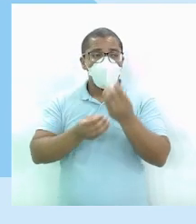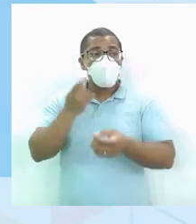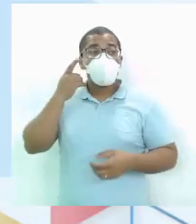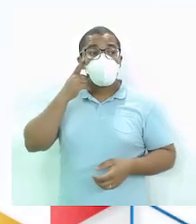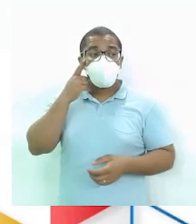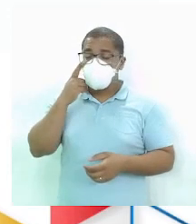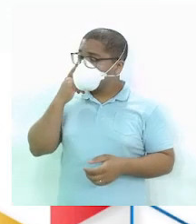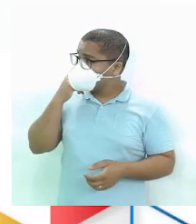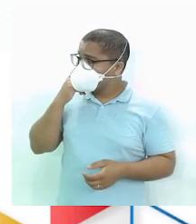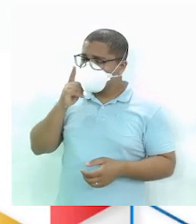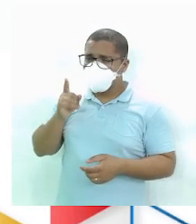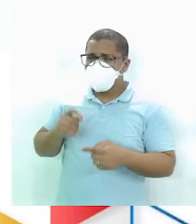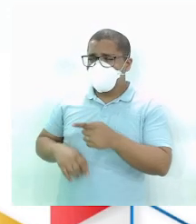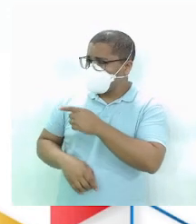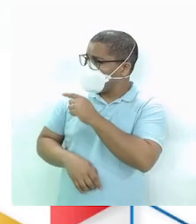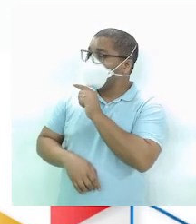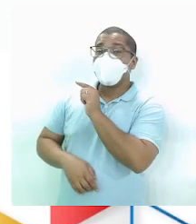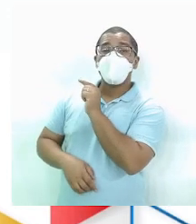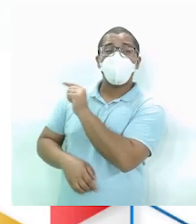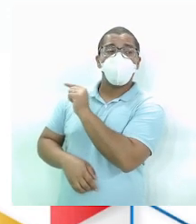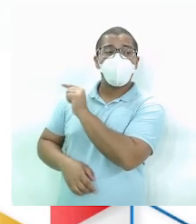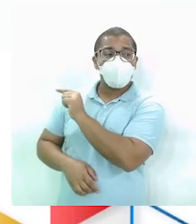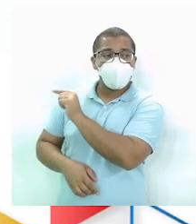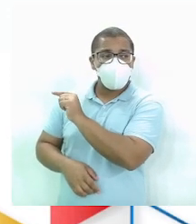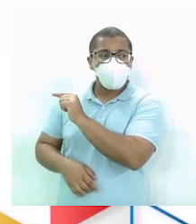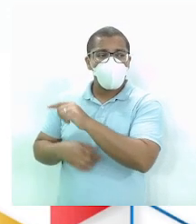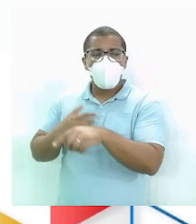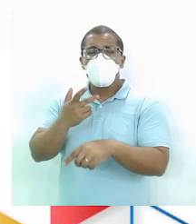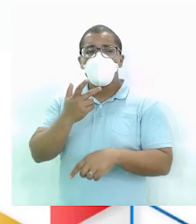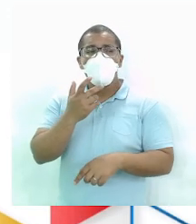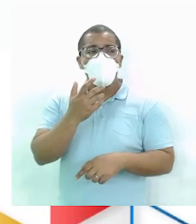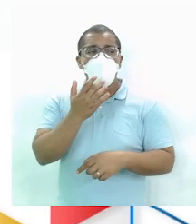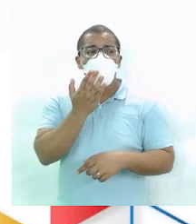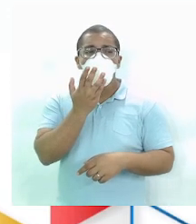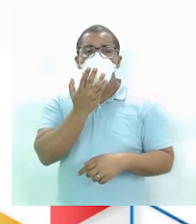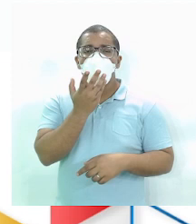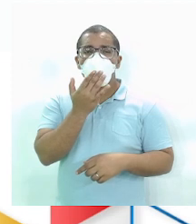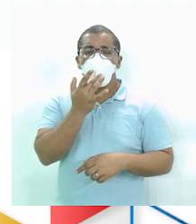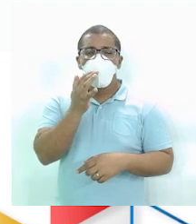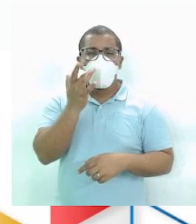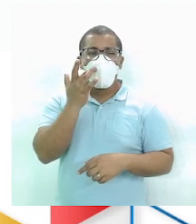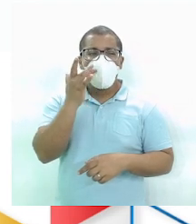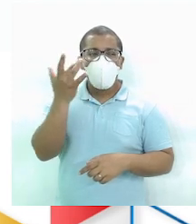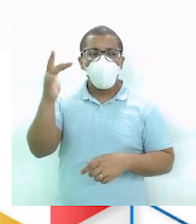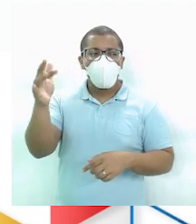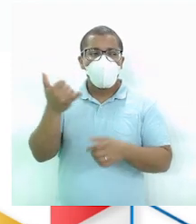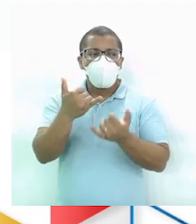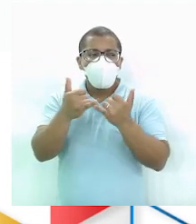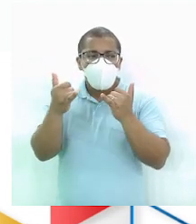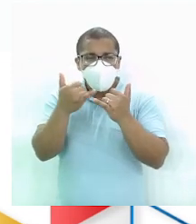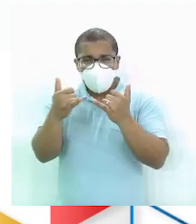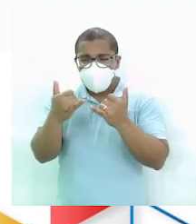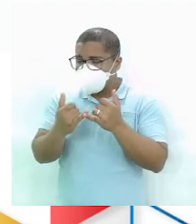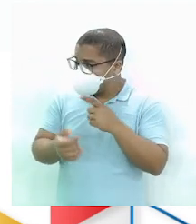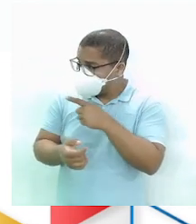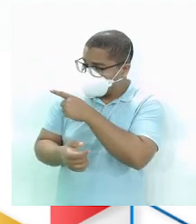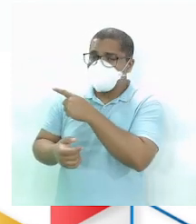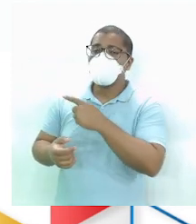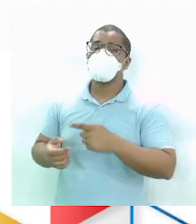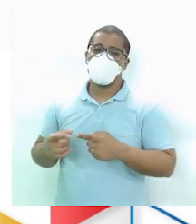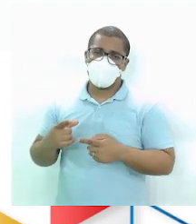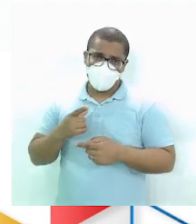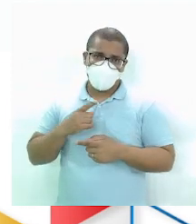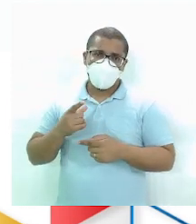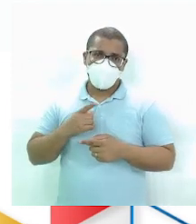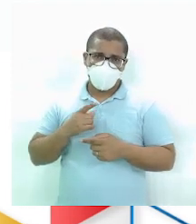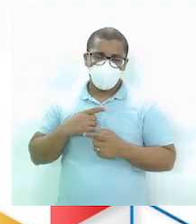Que vocês estão vendo aí Um pouquinho Mais na cor do ouro Eu trouxe Que era esse formato Que eles usavam Mais